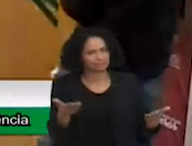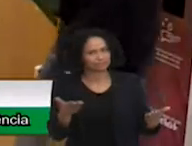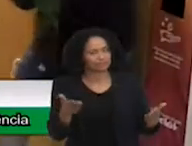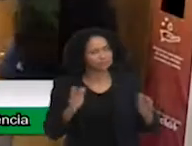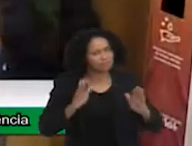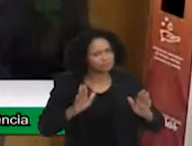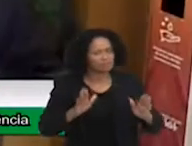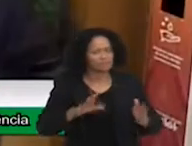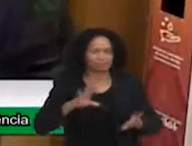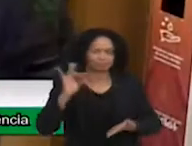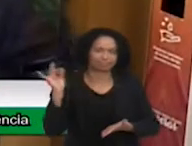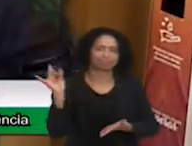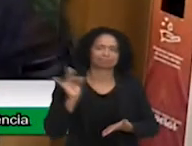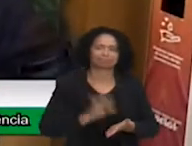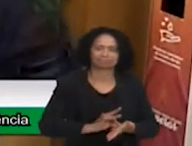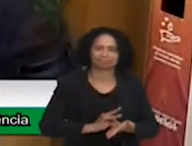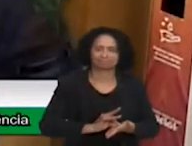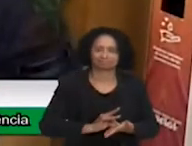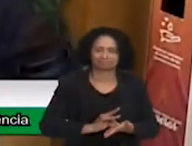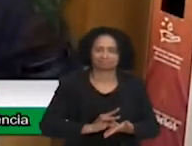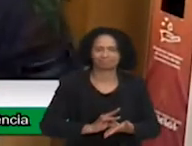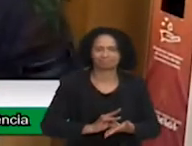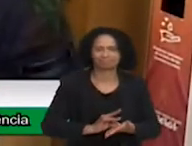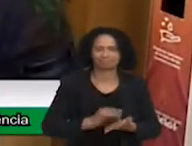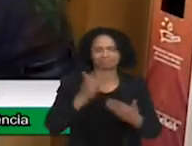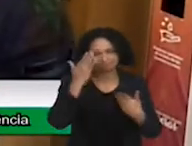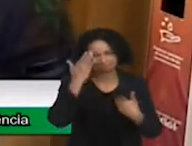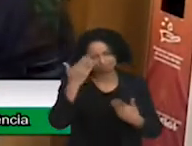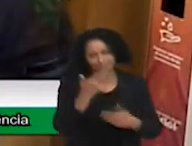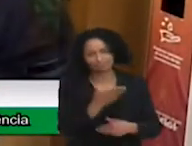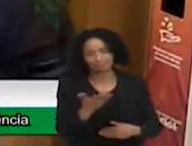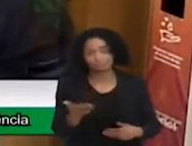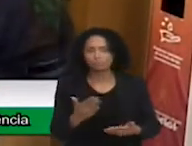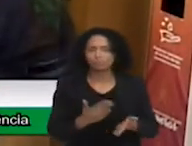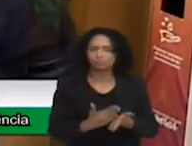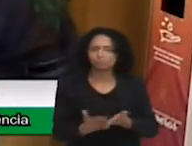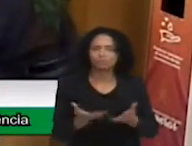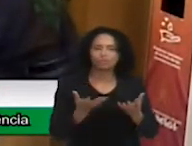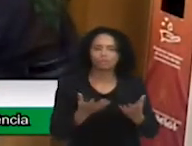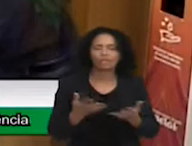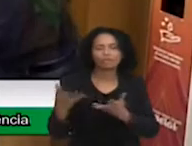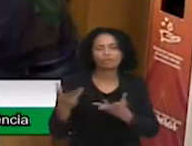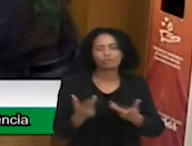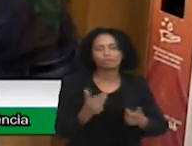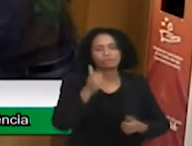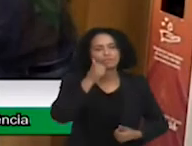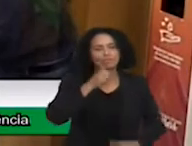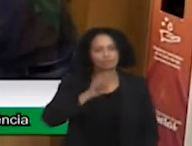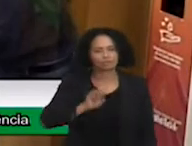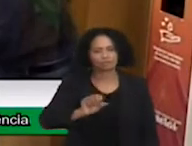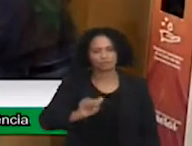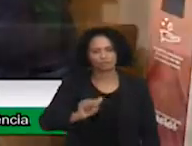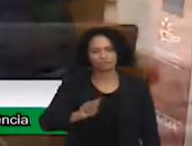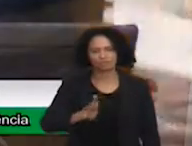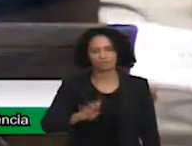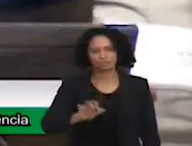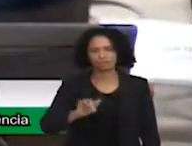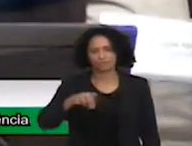Para começar, gostaria de convidar a senhora Sabrina Spinelli,